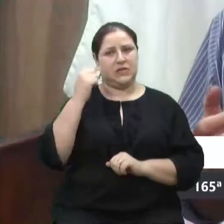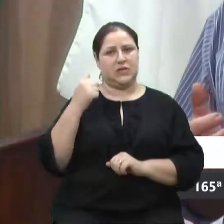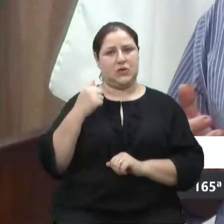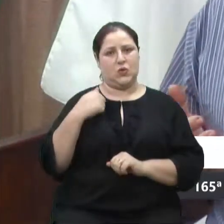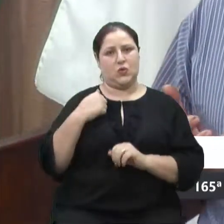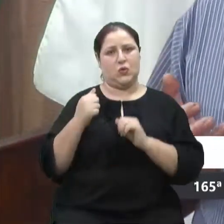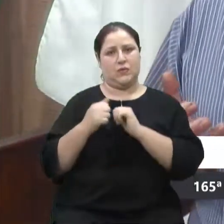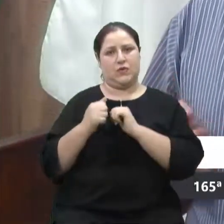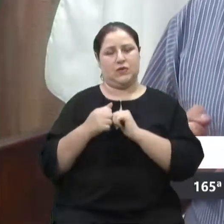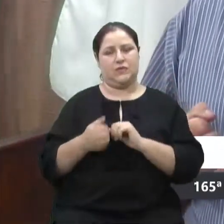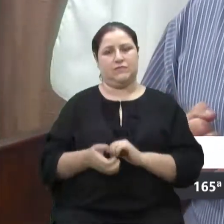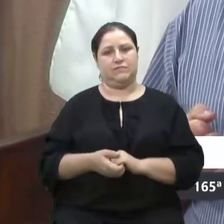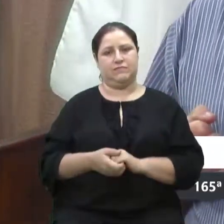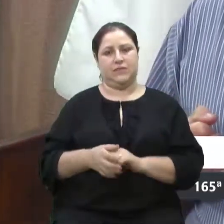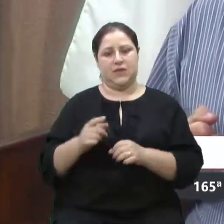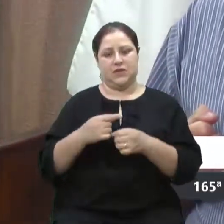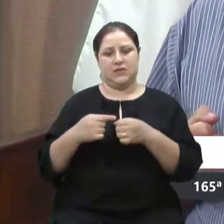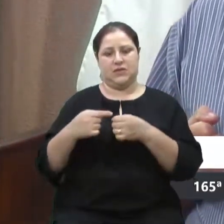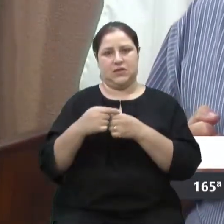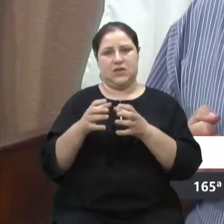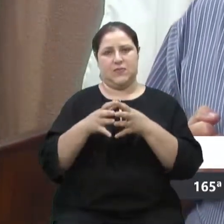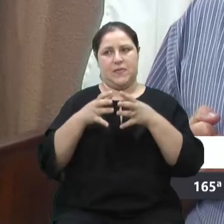uma cidade desse tamanho,